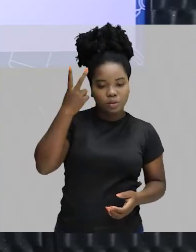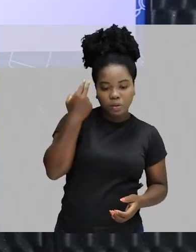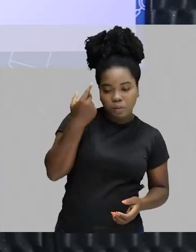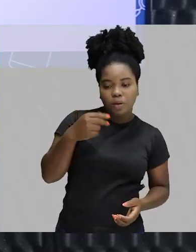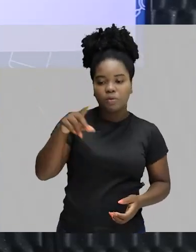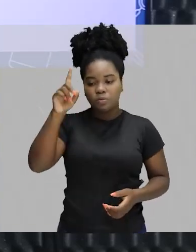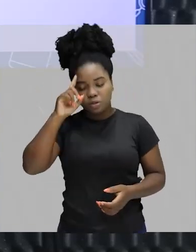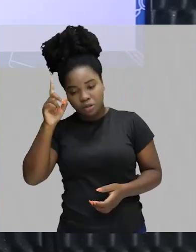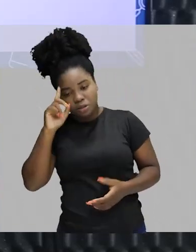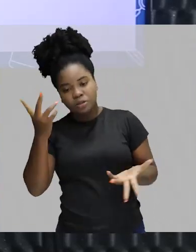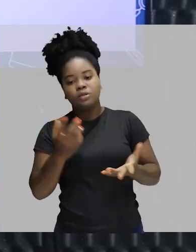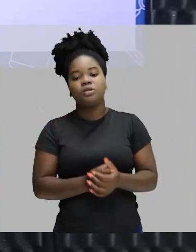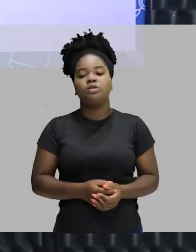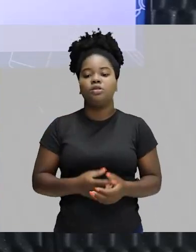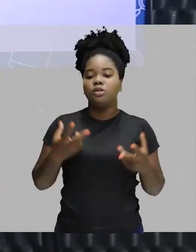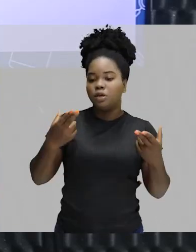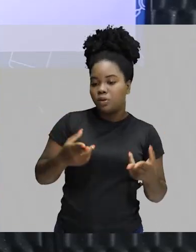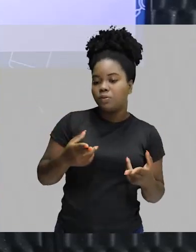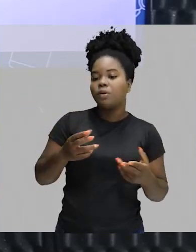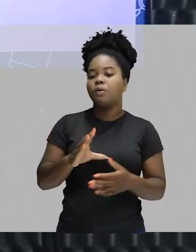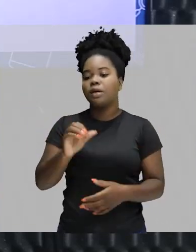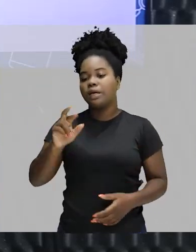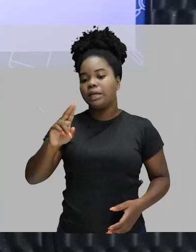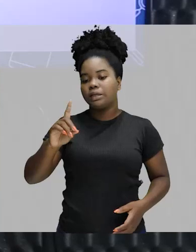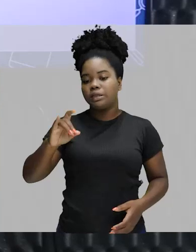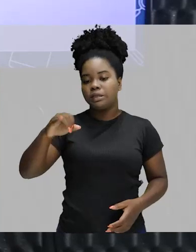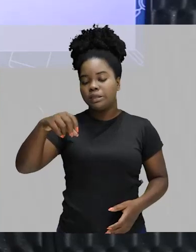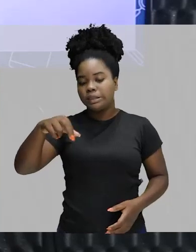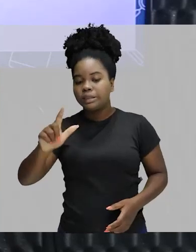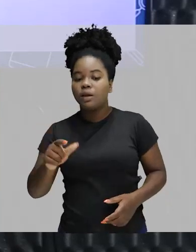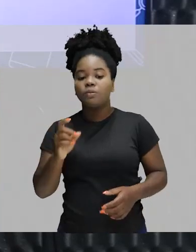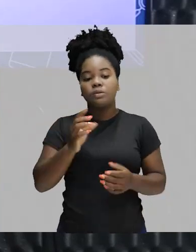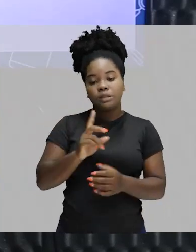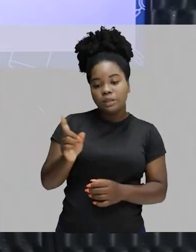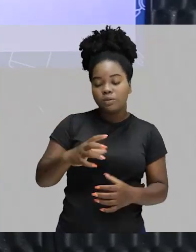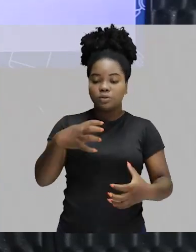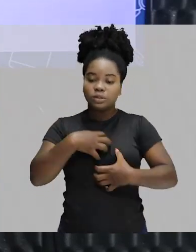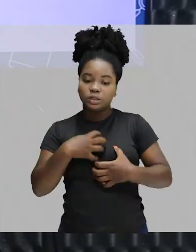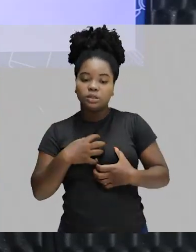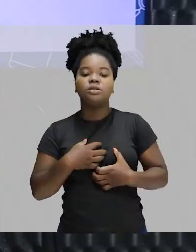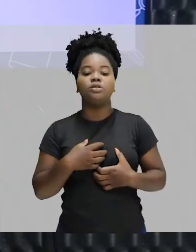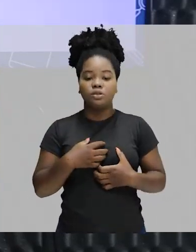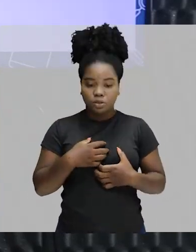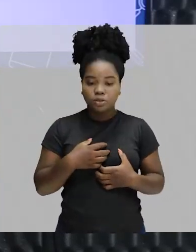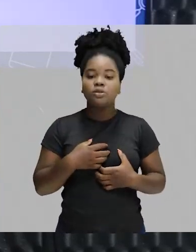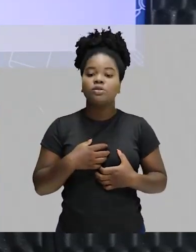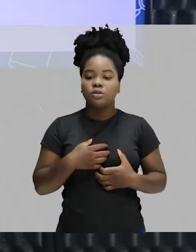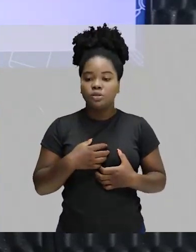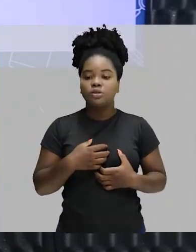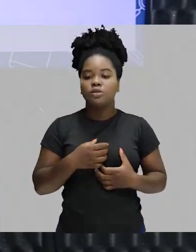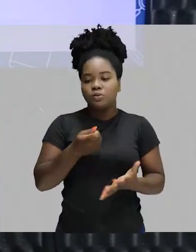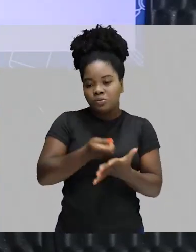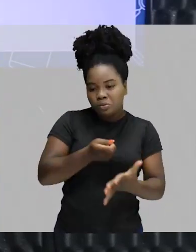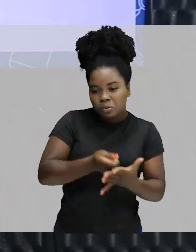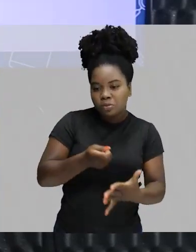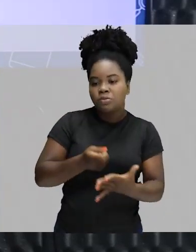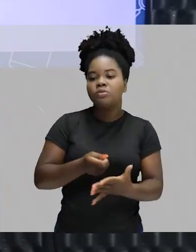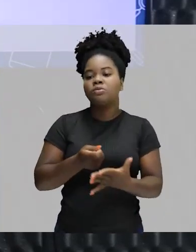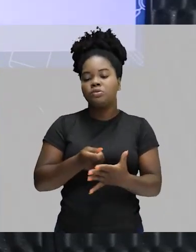aparecer também dando ideia de ordem, eles podem aparecer dando ideia de multiplicação, podem aparecer dando ideia de